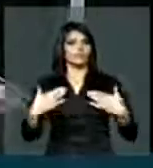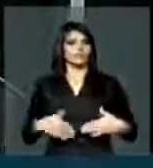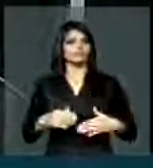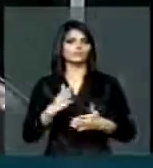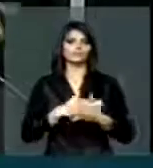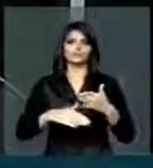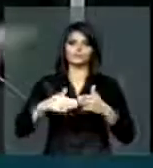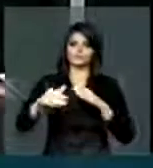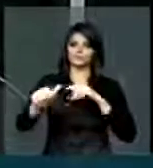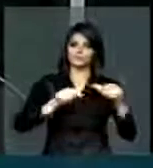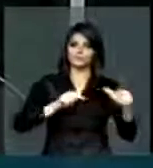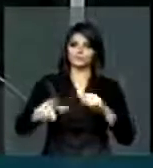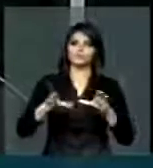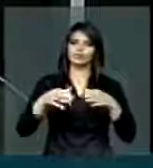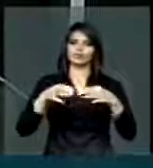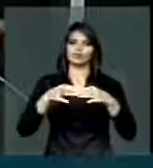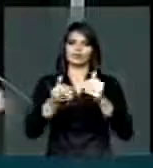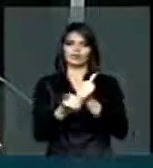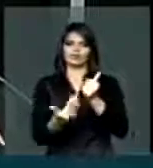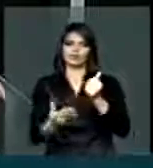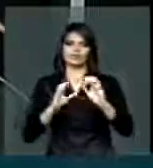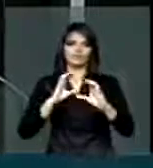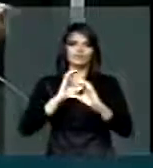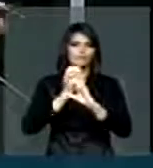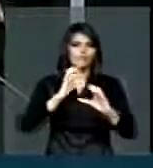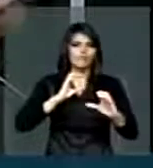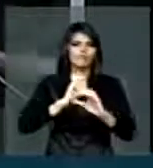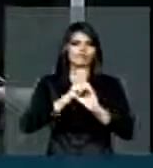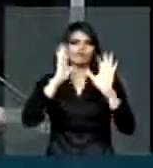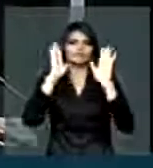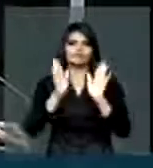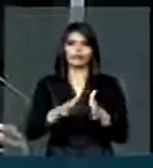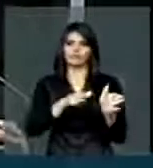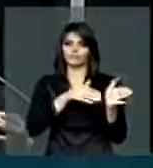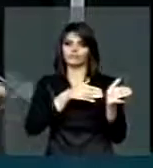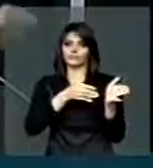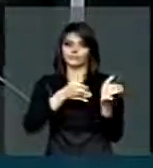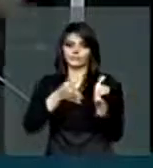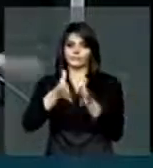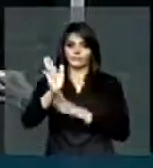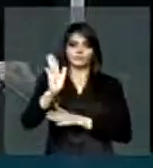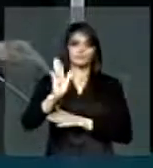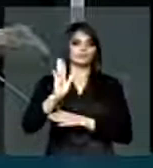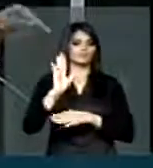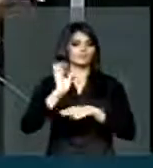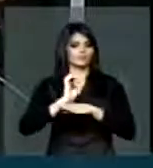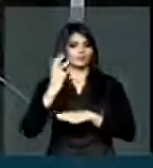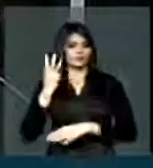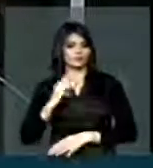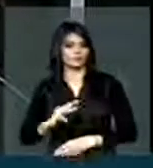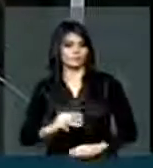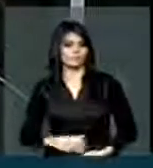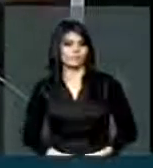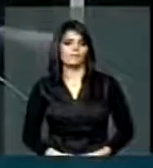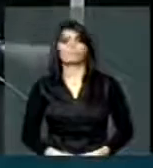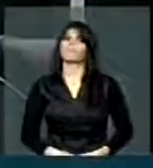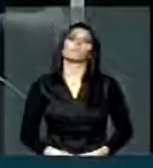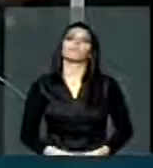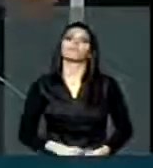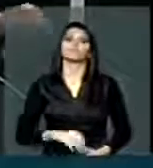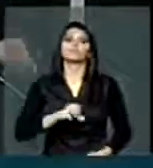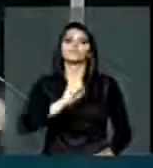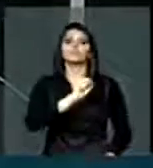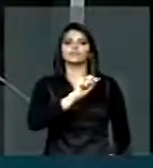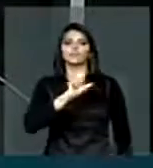toda a equipe de engenharia estava se deslocando lá do Maranhão, de São